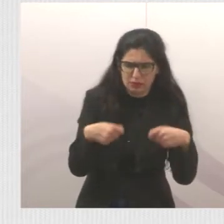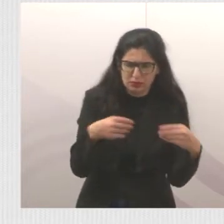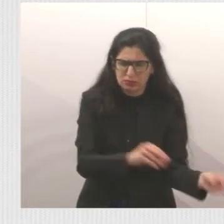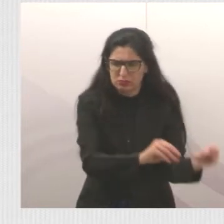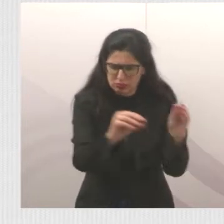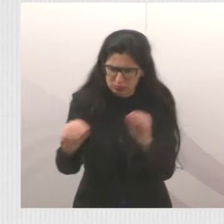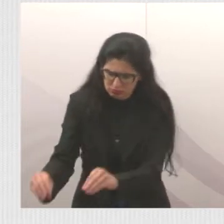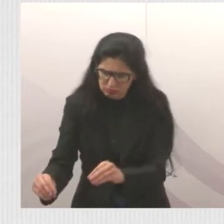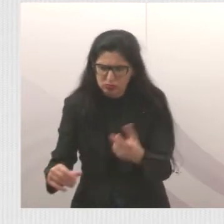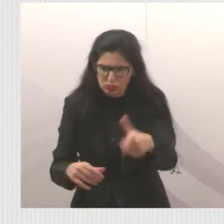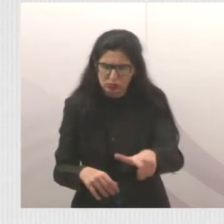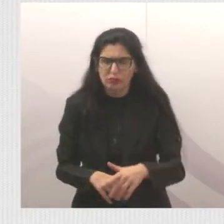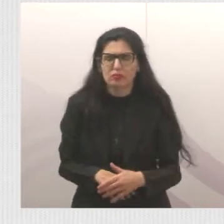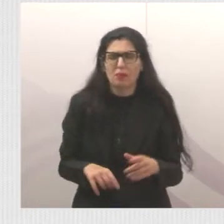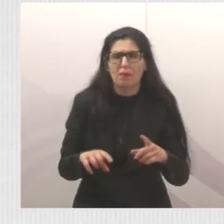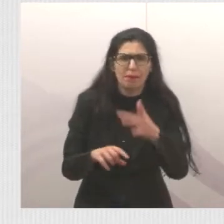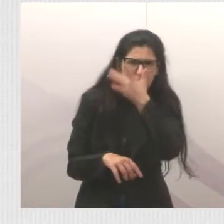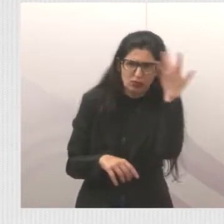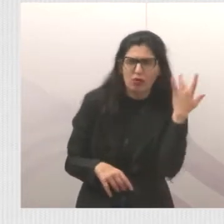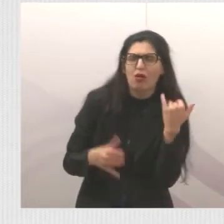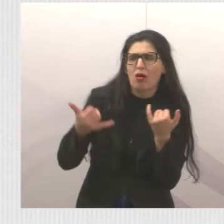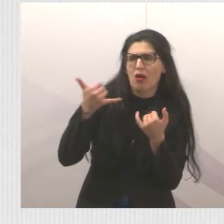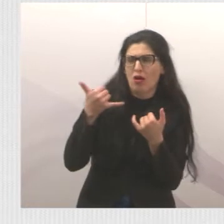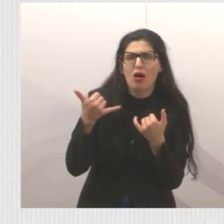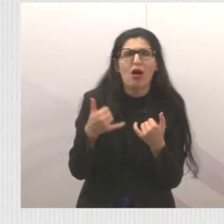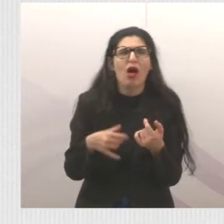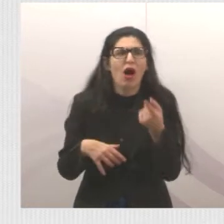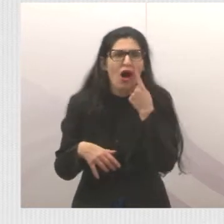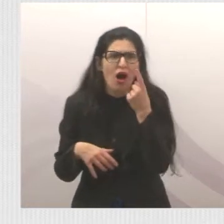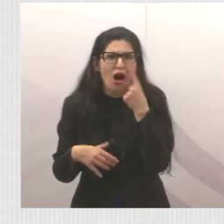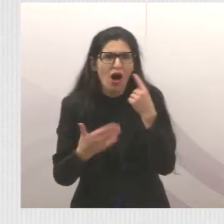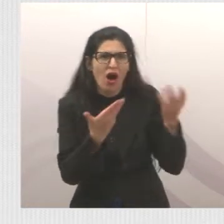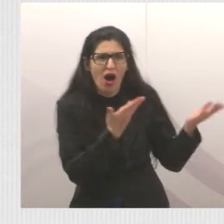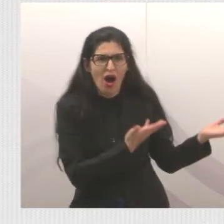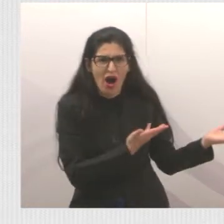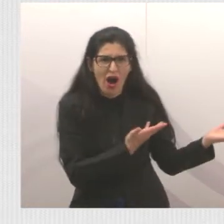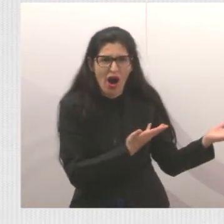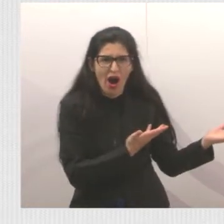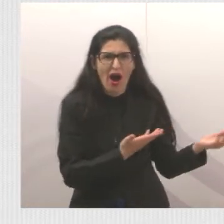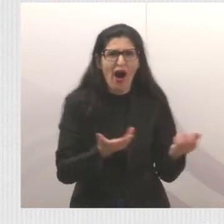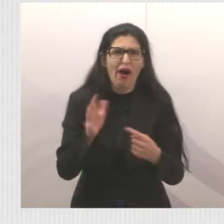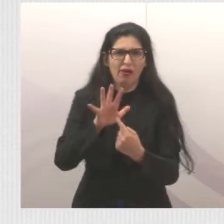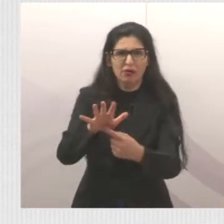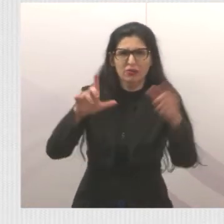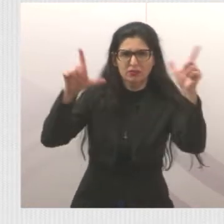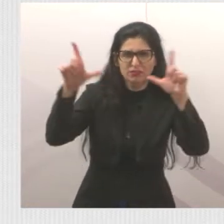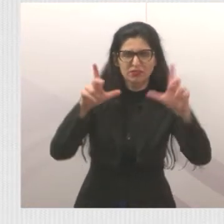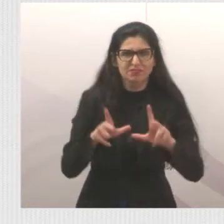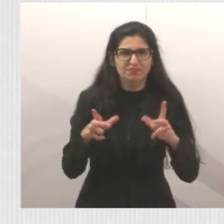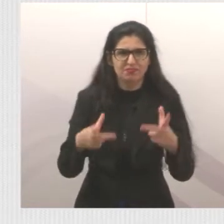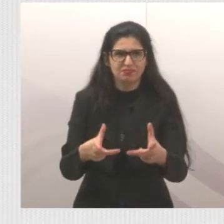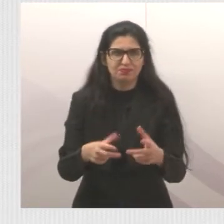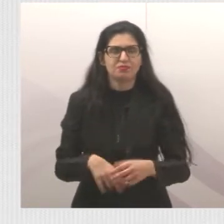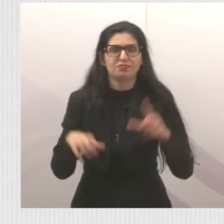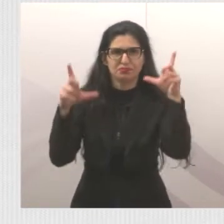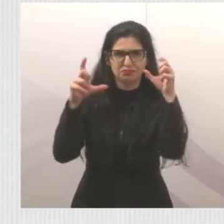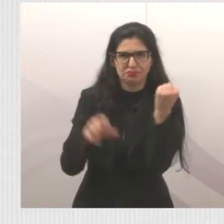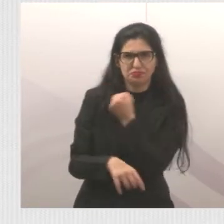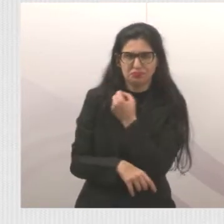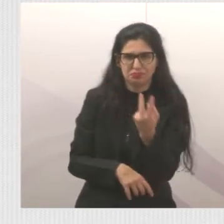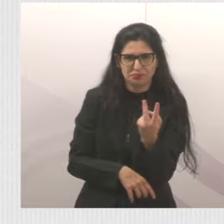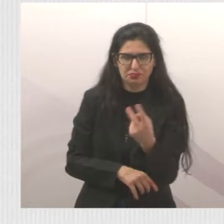ligaram, eu estive lá para resolver esse problema com eles. Estou mostrando aqui na TV Câmara. A foto 2.